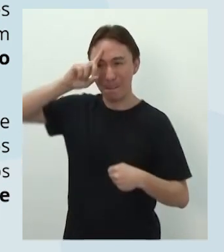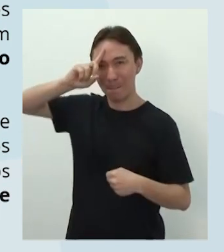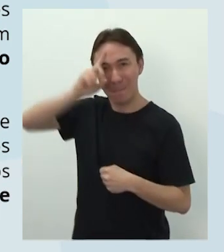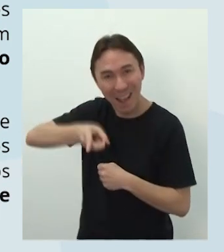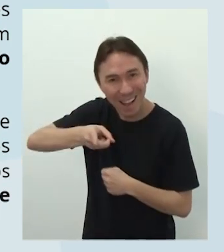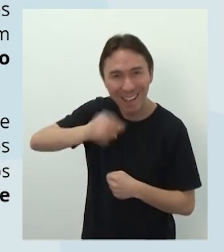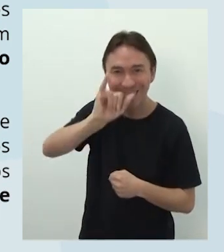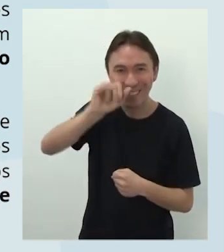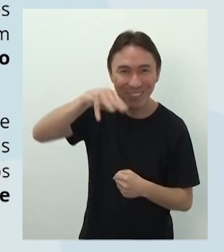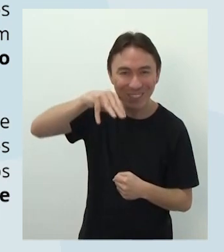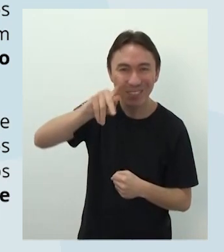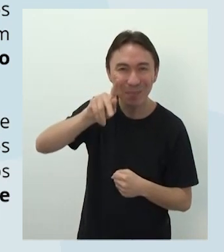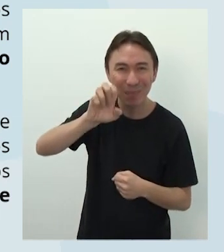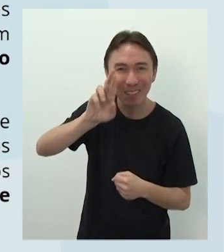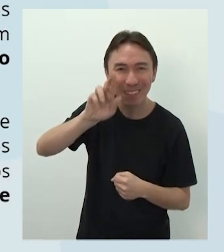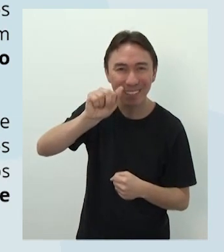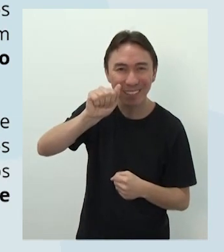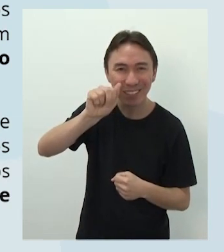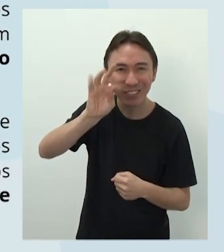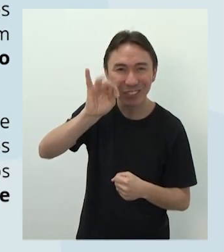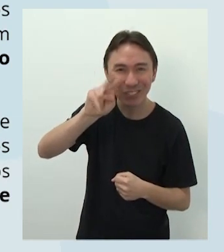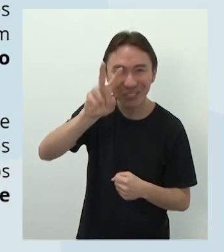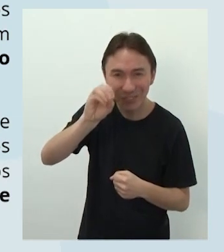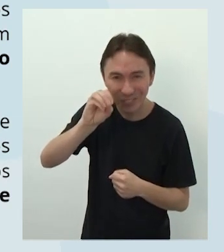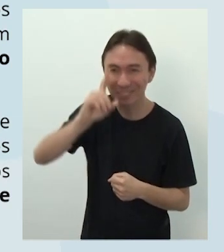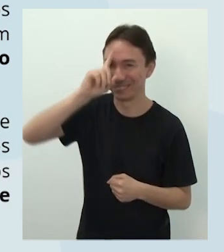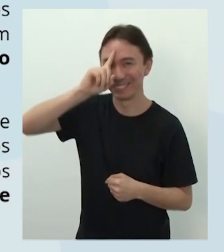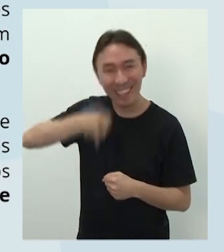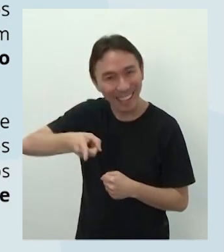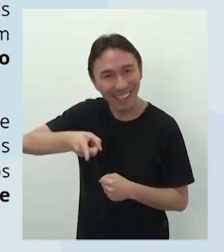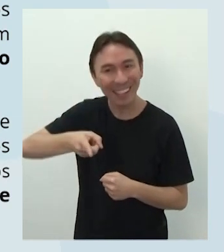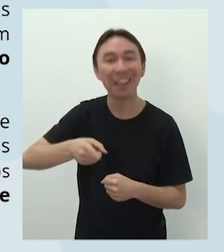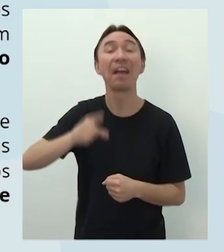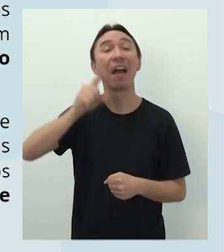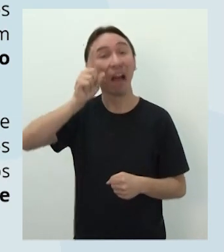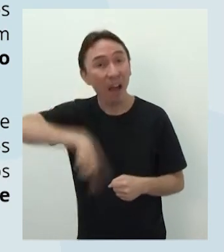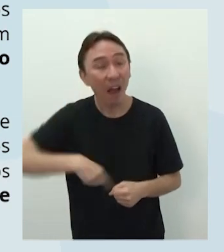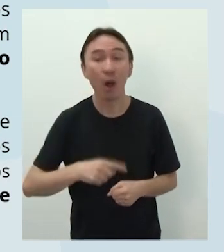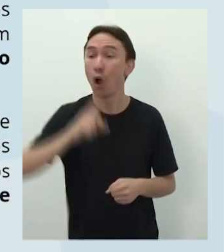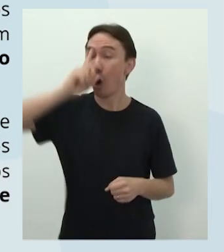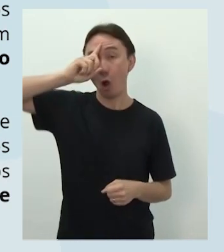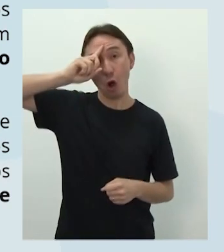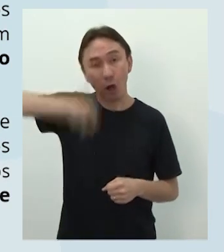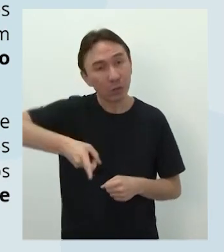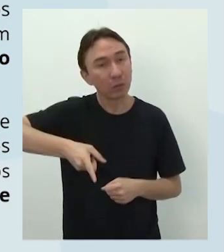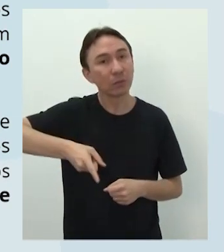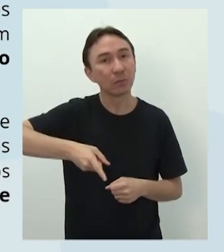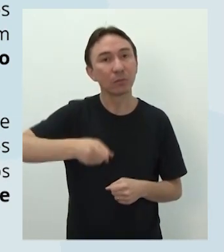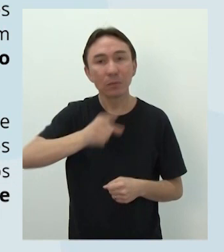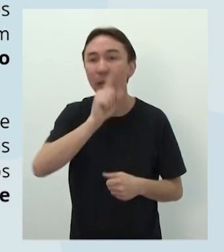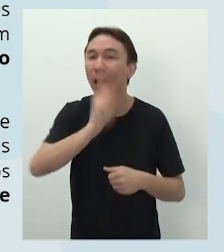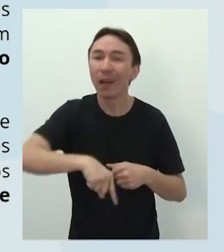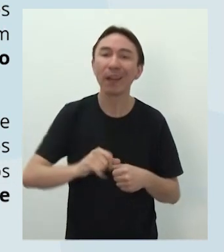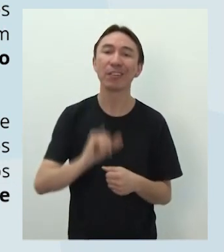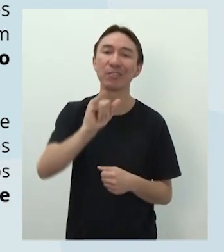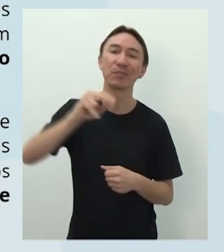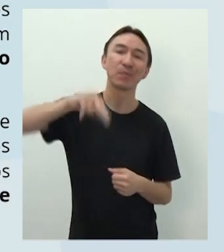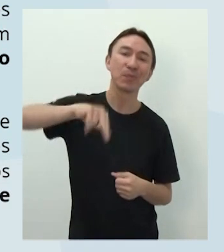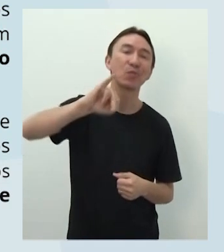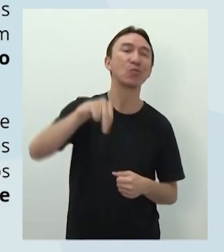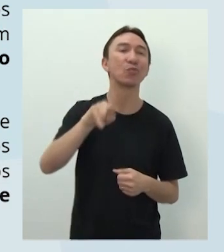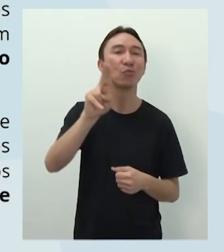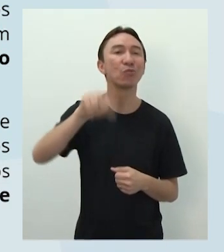Os textos injuntivos, eles denotam ordem. E esses gêneros advindos desse tipo, tem a função social de